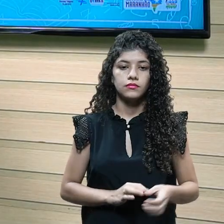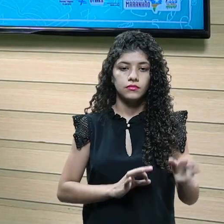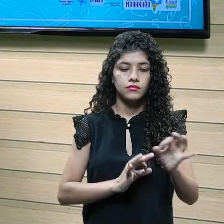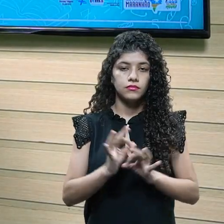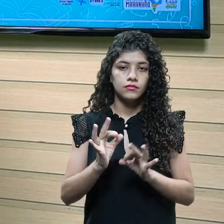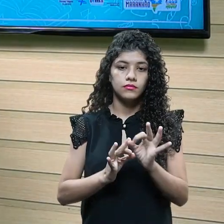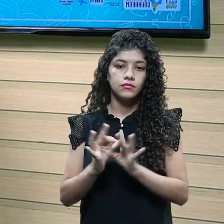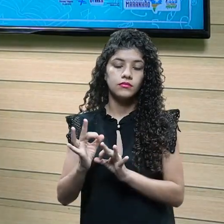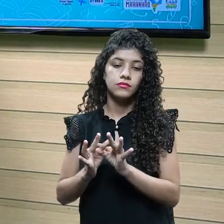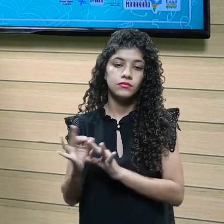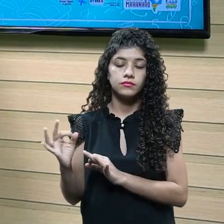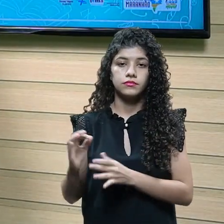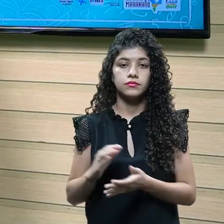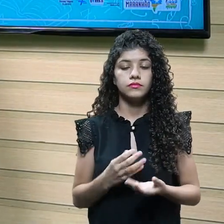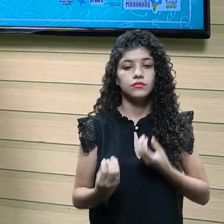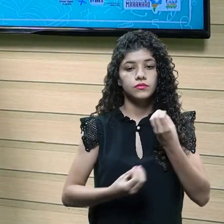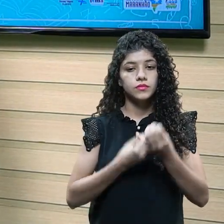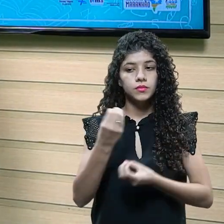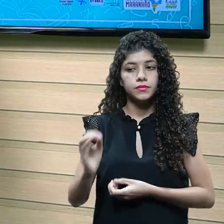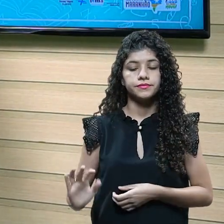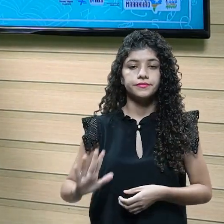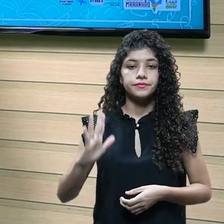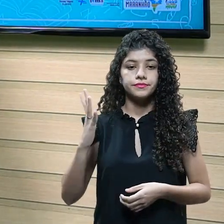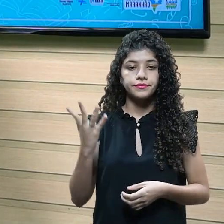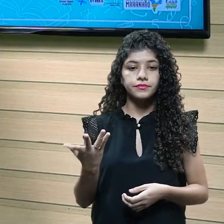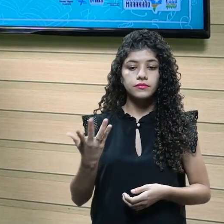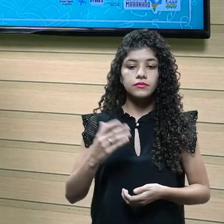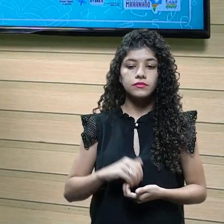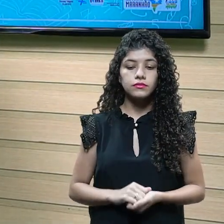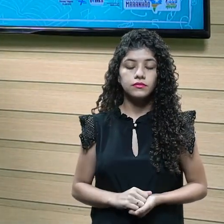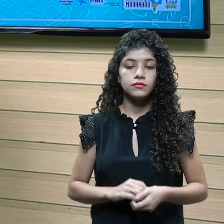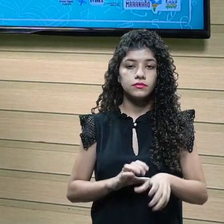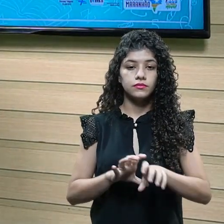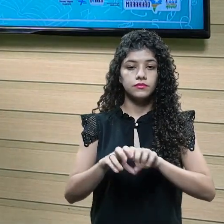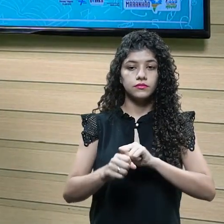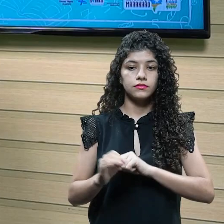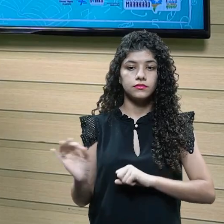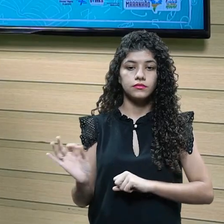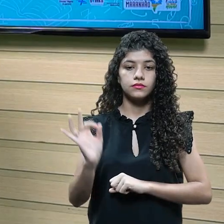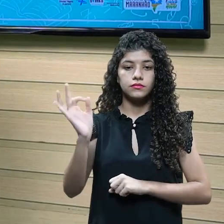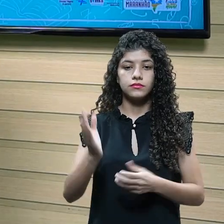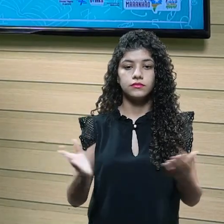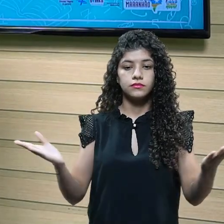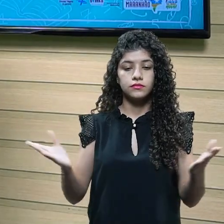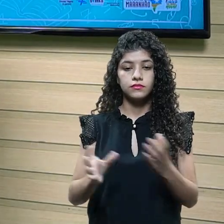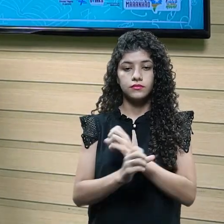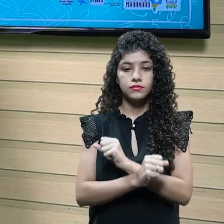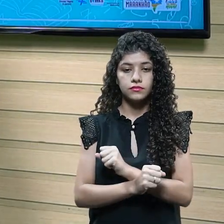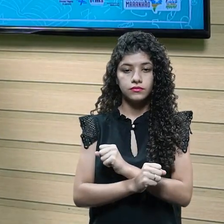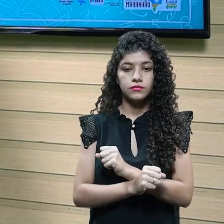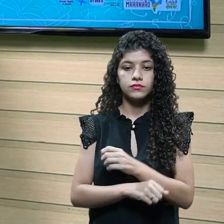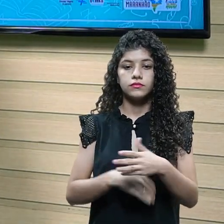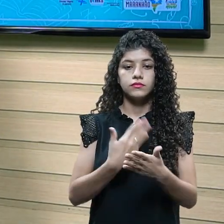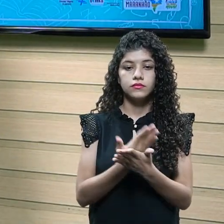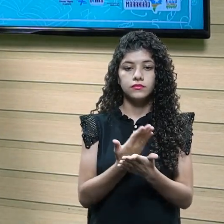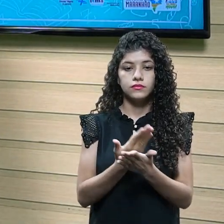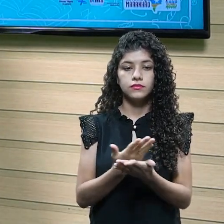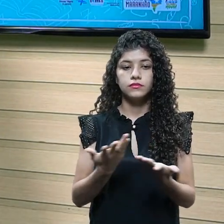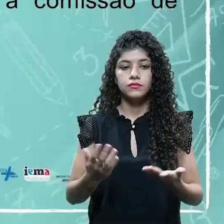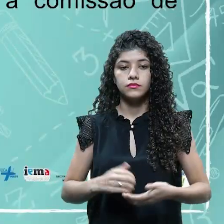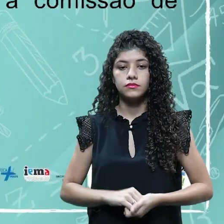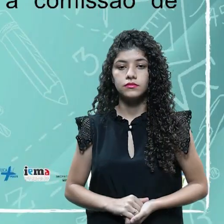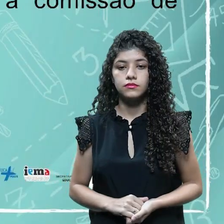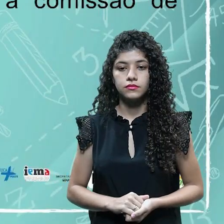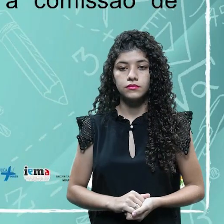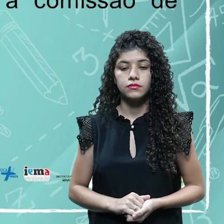planejamento, como é que acontece o evento de formatura. Agora a gente vai resumir um pouco sobre a aula,